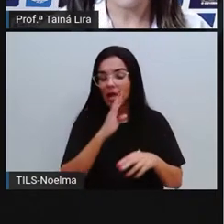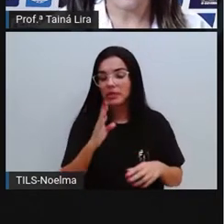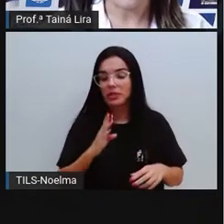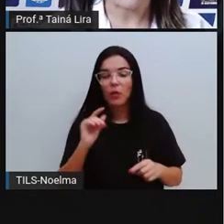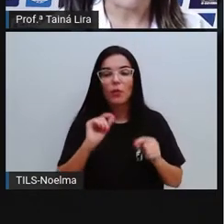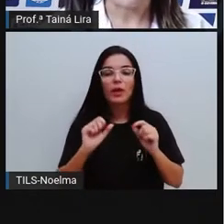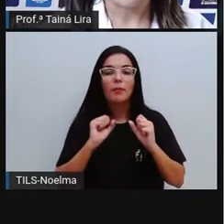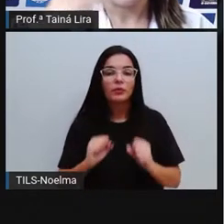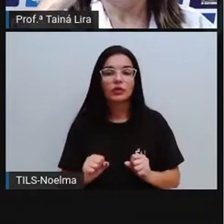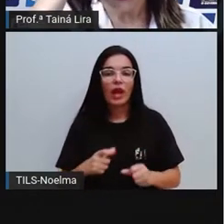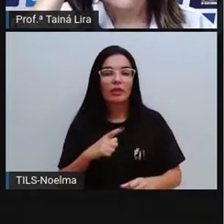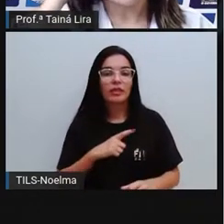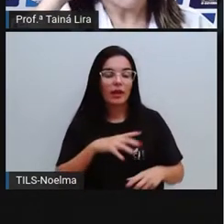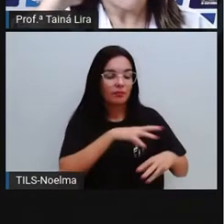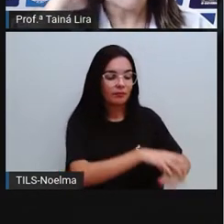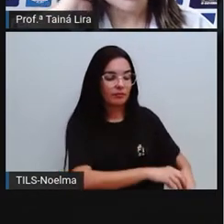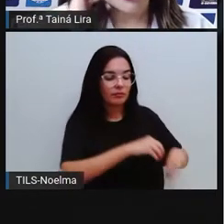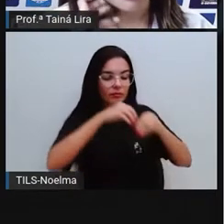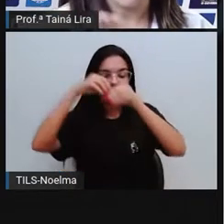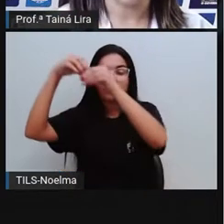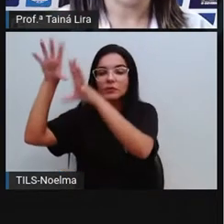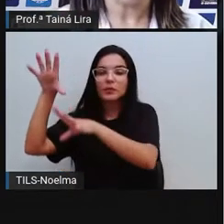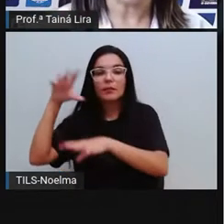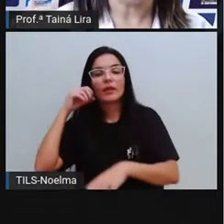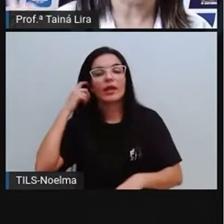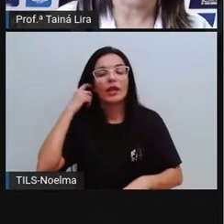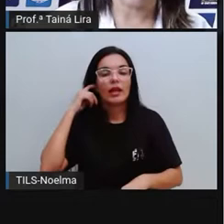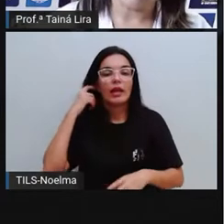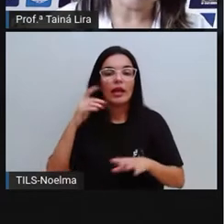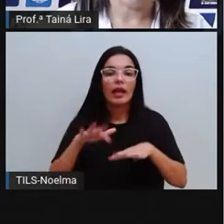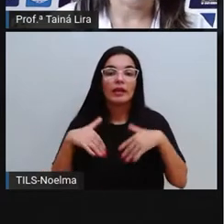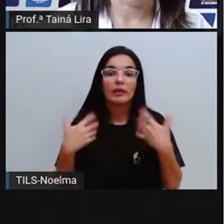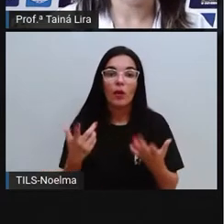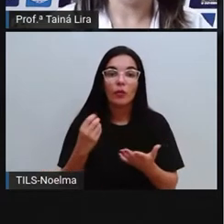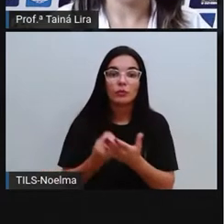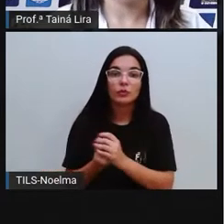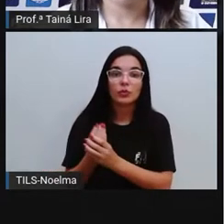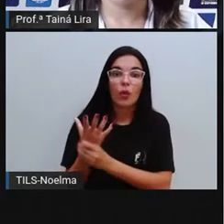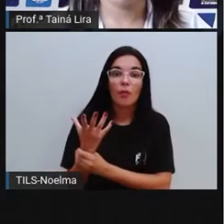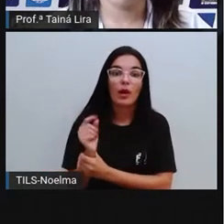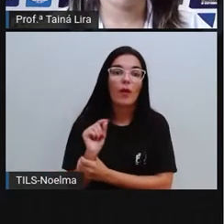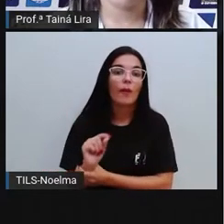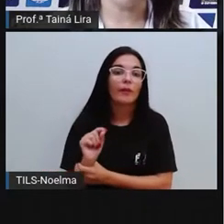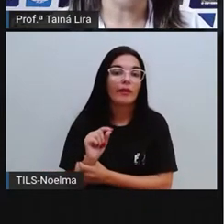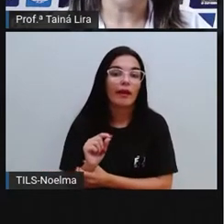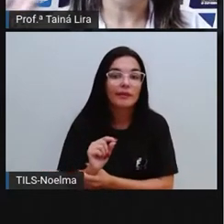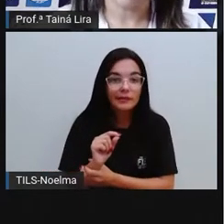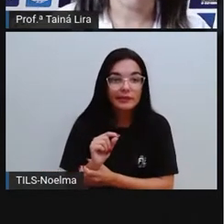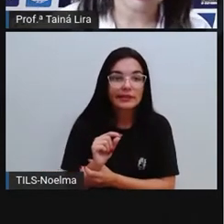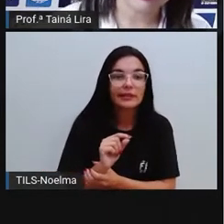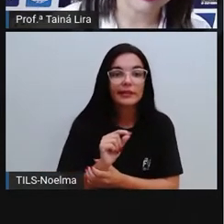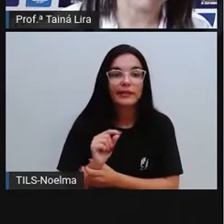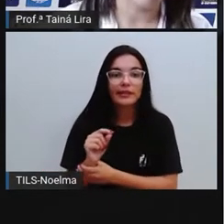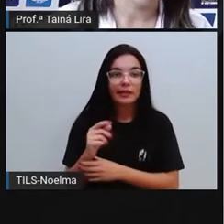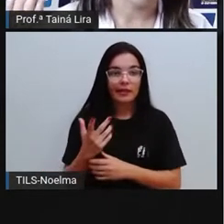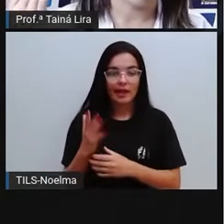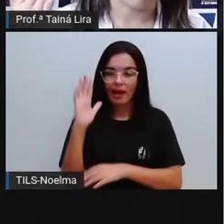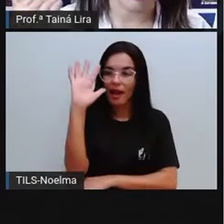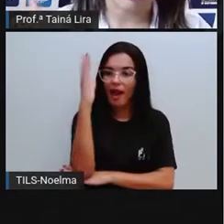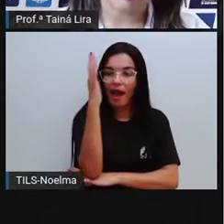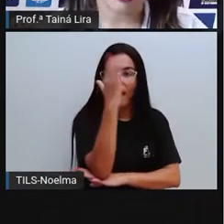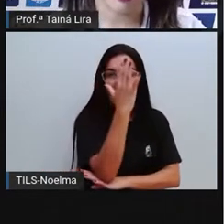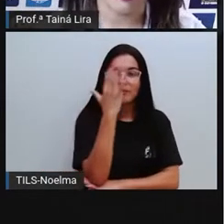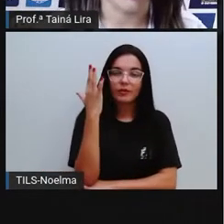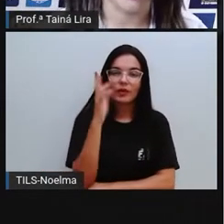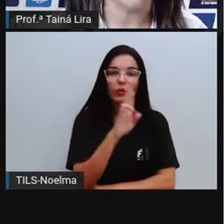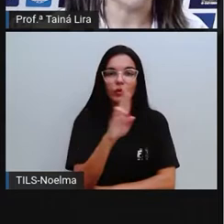explorar. Até que eles descobriram o pau-Brasil, que a